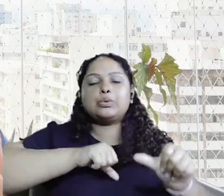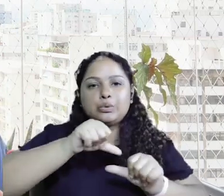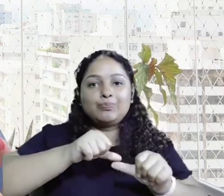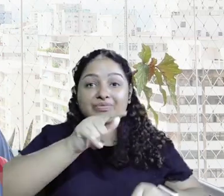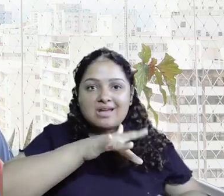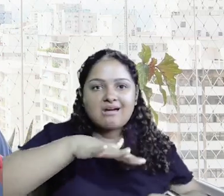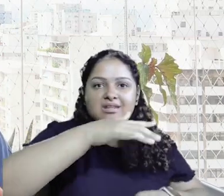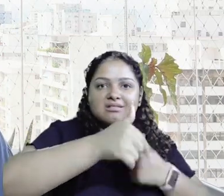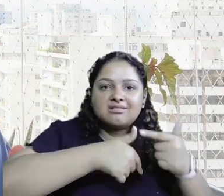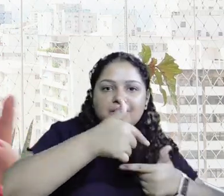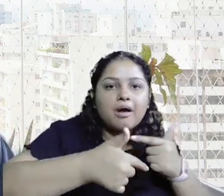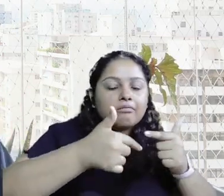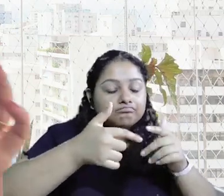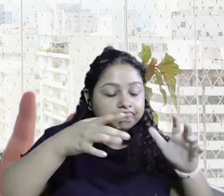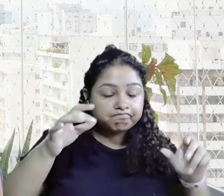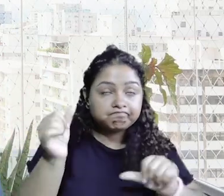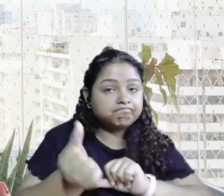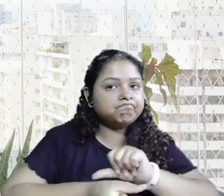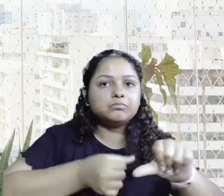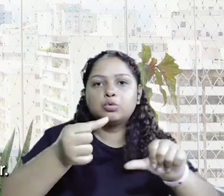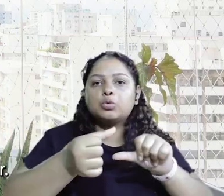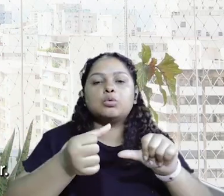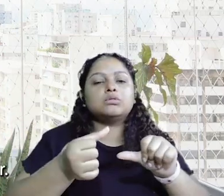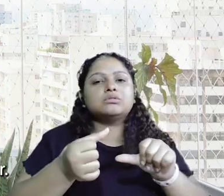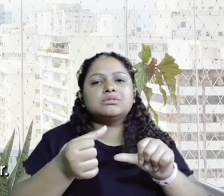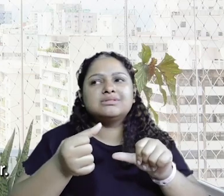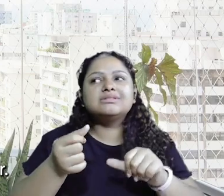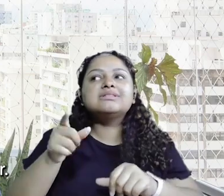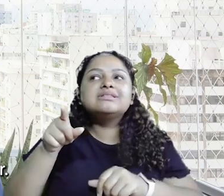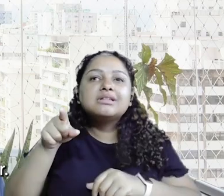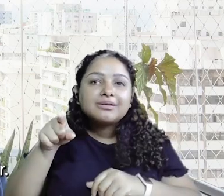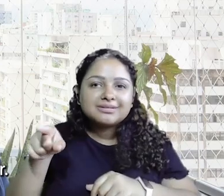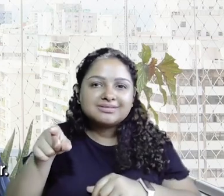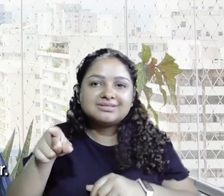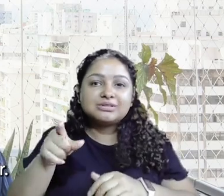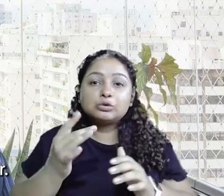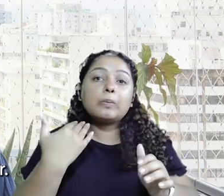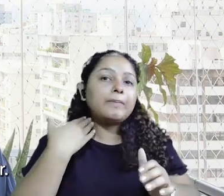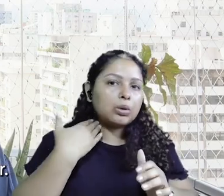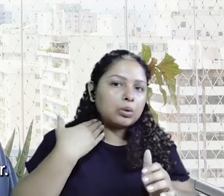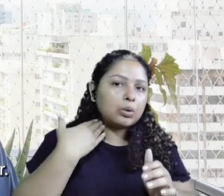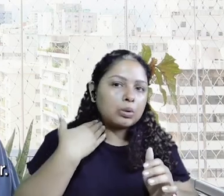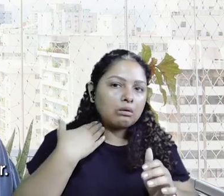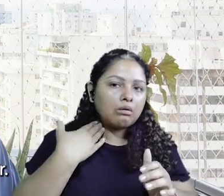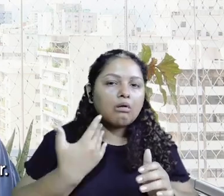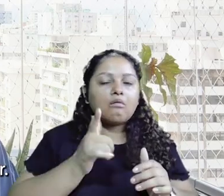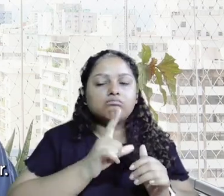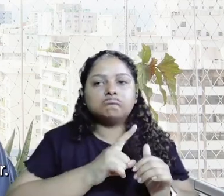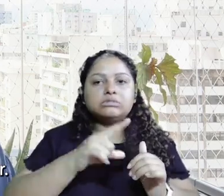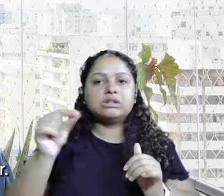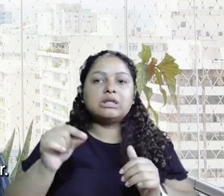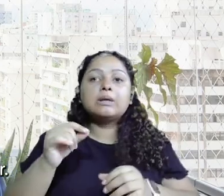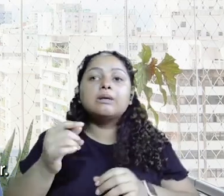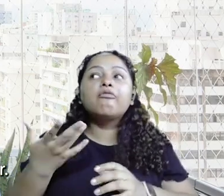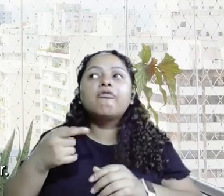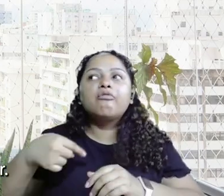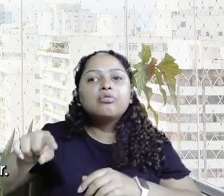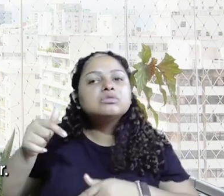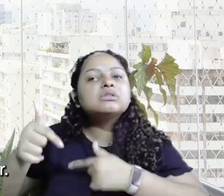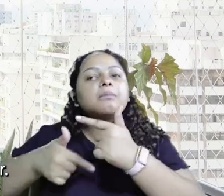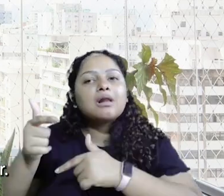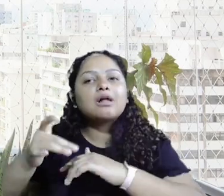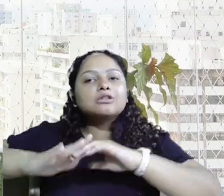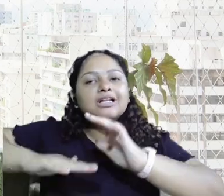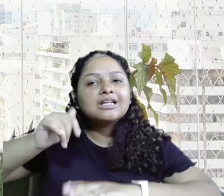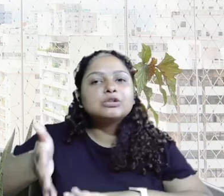o mercado de trabalho tinha uma outra carinha, então, eu saí da Talento, do banco que eu tava, fui trabalhar na